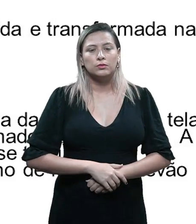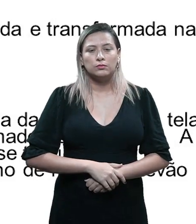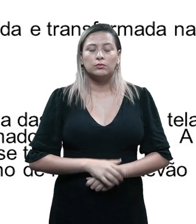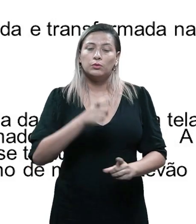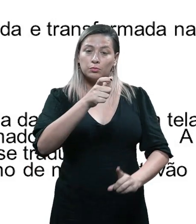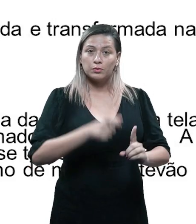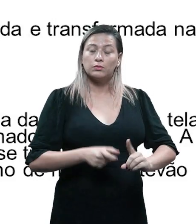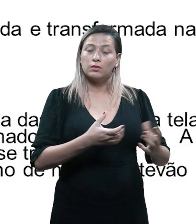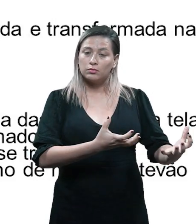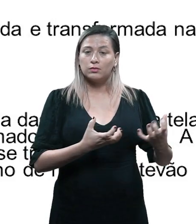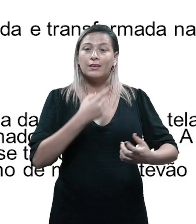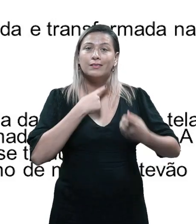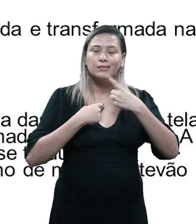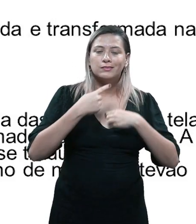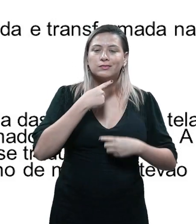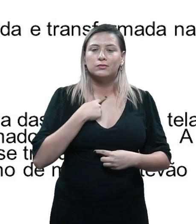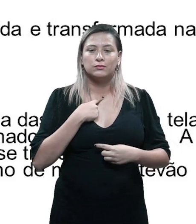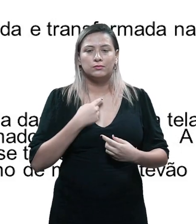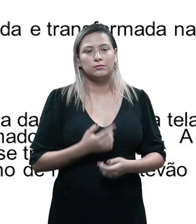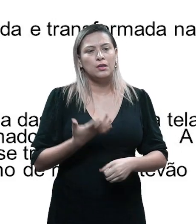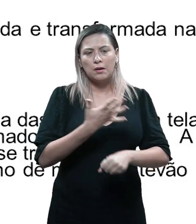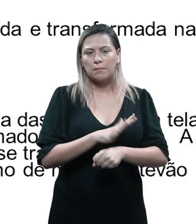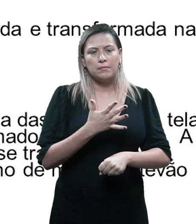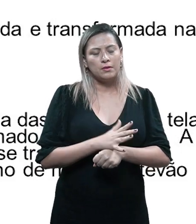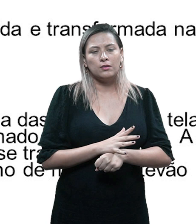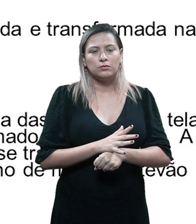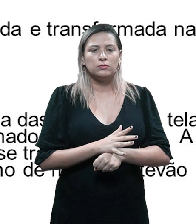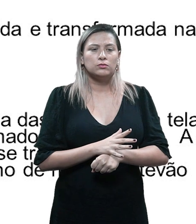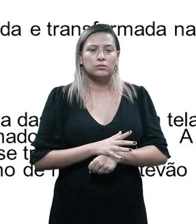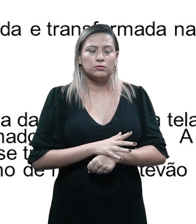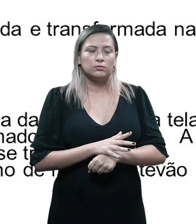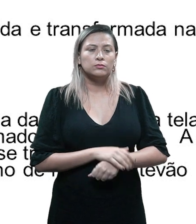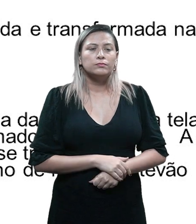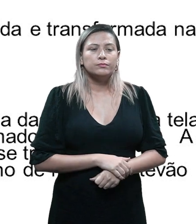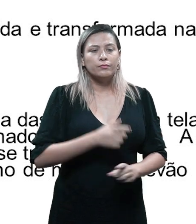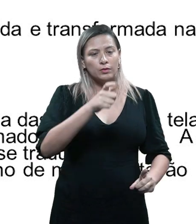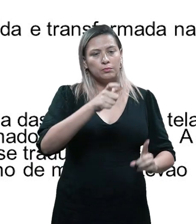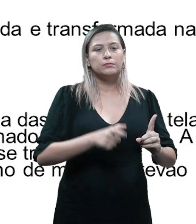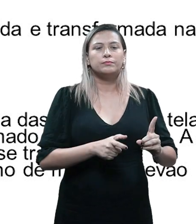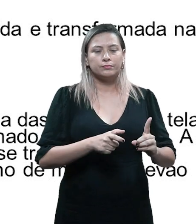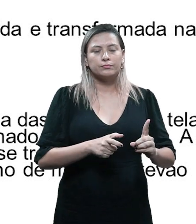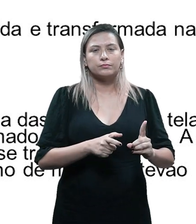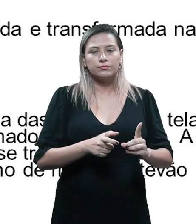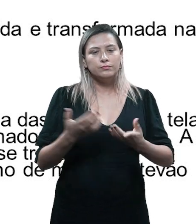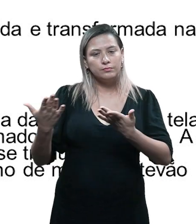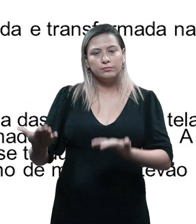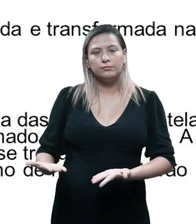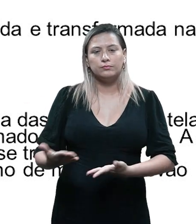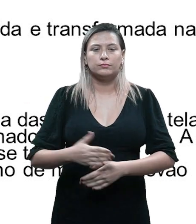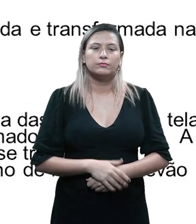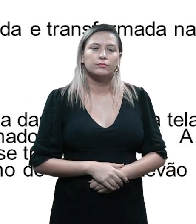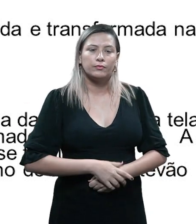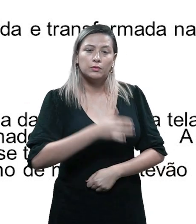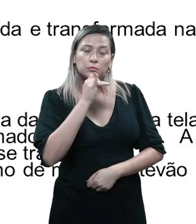personagem quer é a atitude do personagem em relação ao atributo. Então voltando a esse exemplo que nós demos